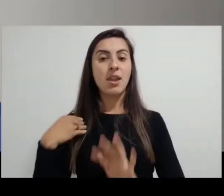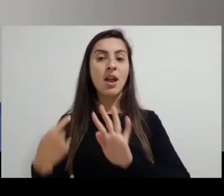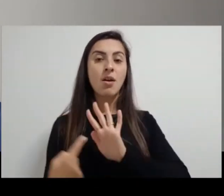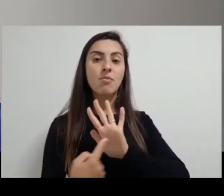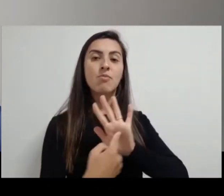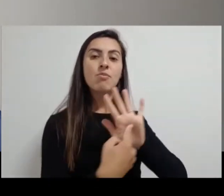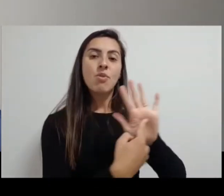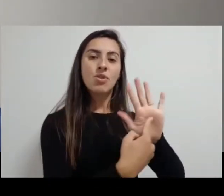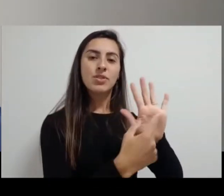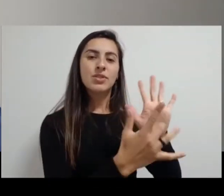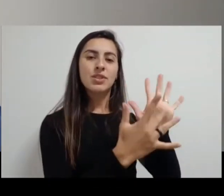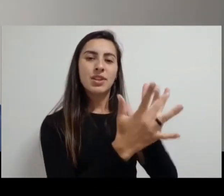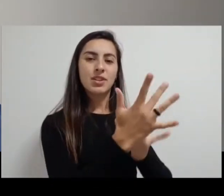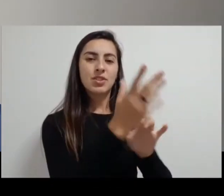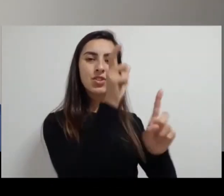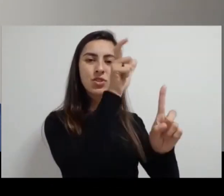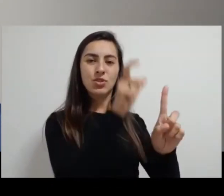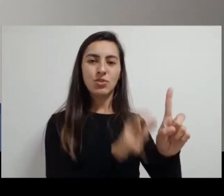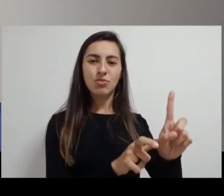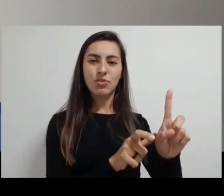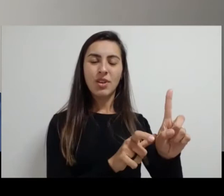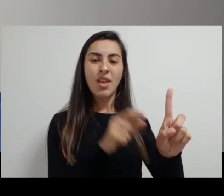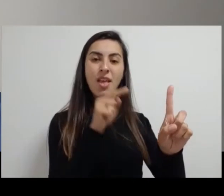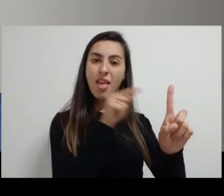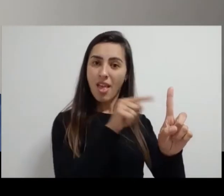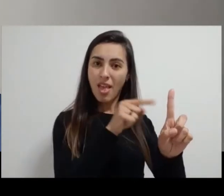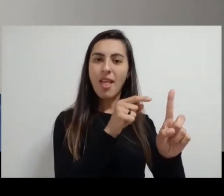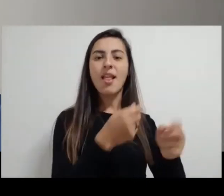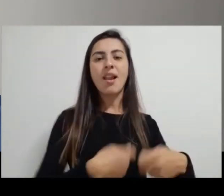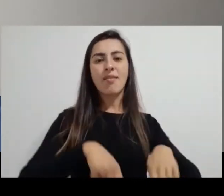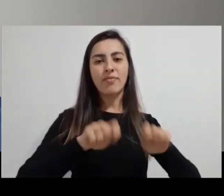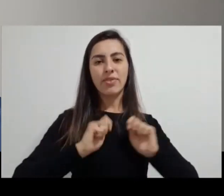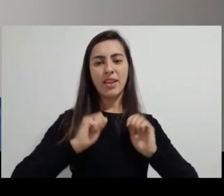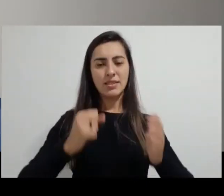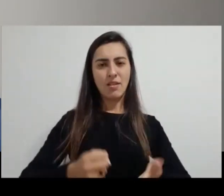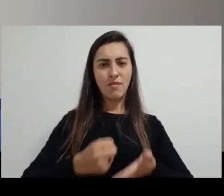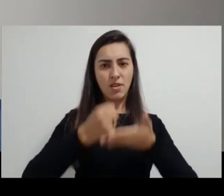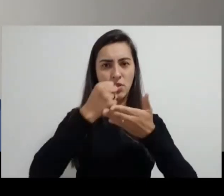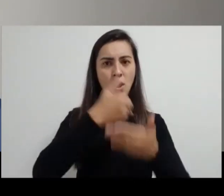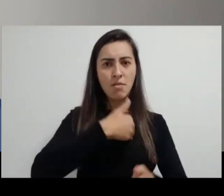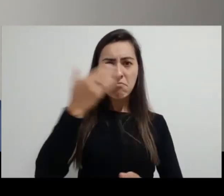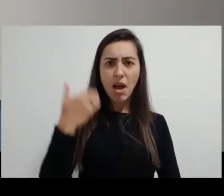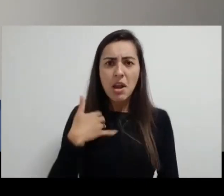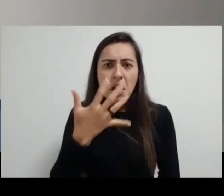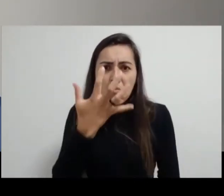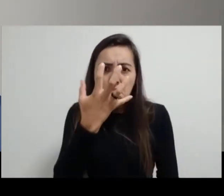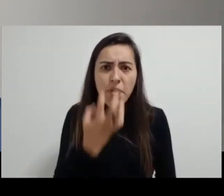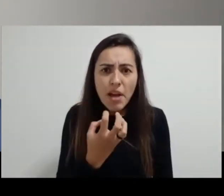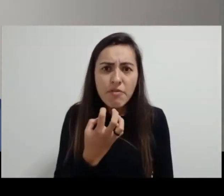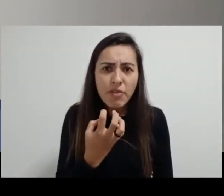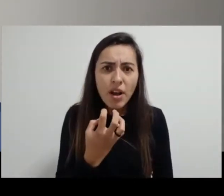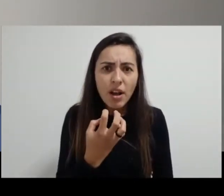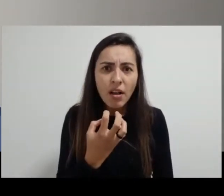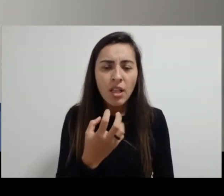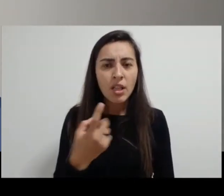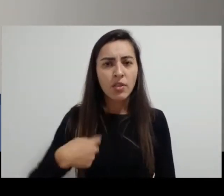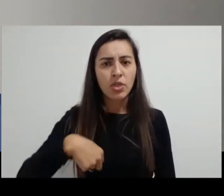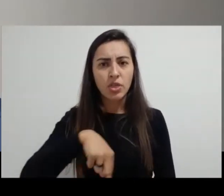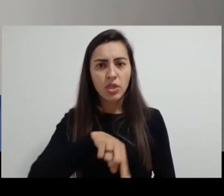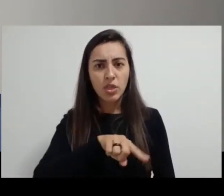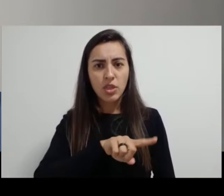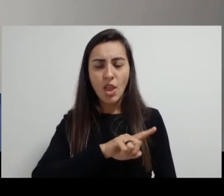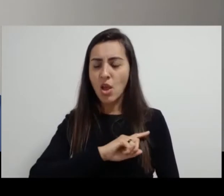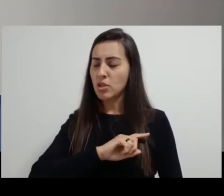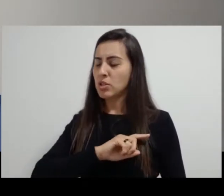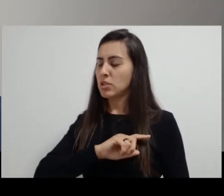Ele sim é o nosso Salvador. Maria não fica brava, inclusive, se nós voltarmos